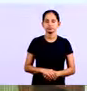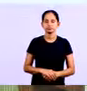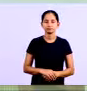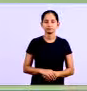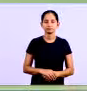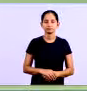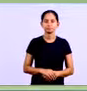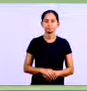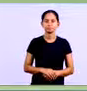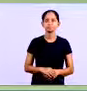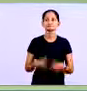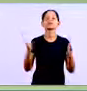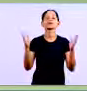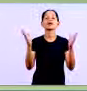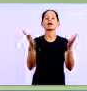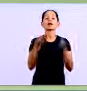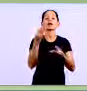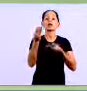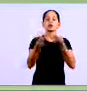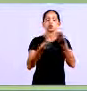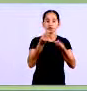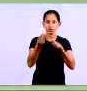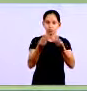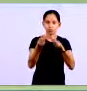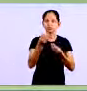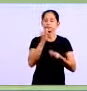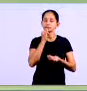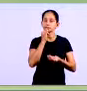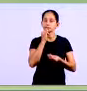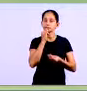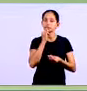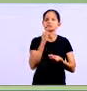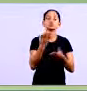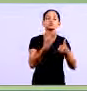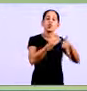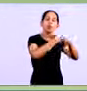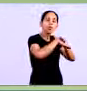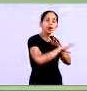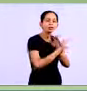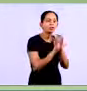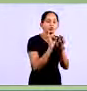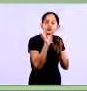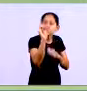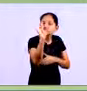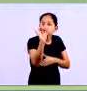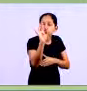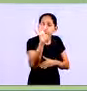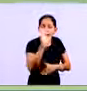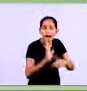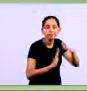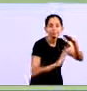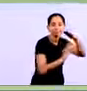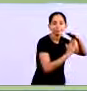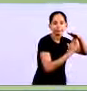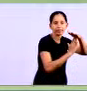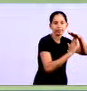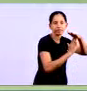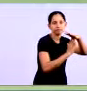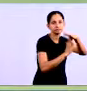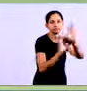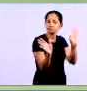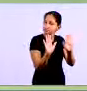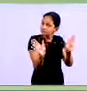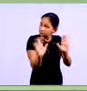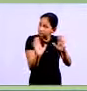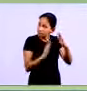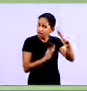método de puxar os estoques né apenas o estoque necessário para se atender a demanda daquele produto né que precisa ser